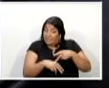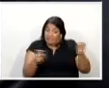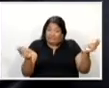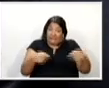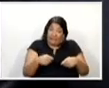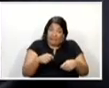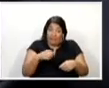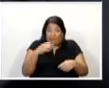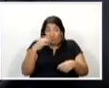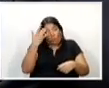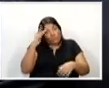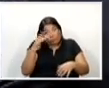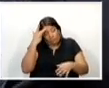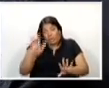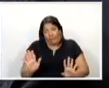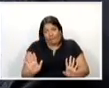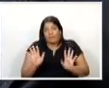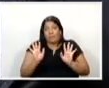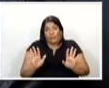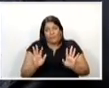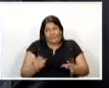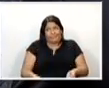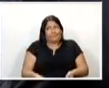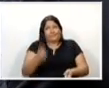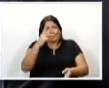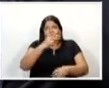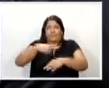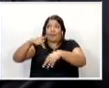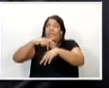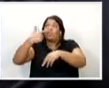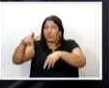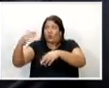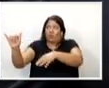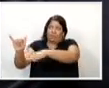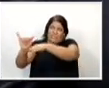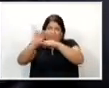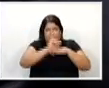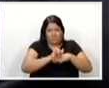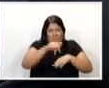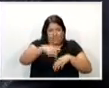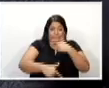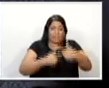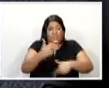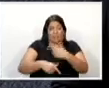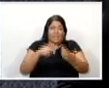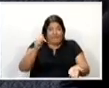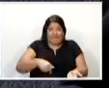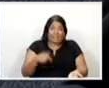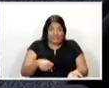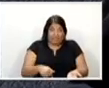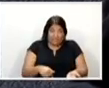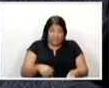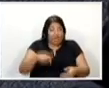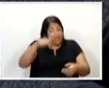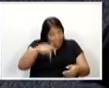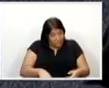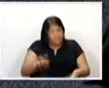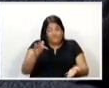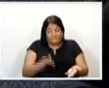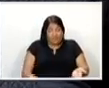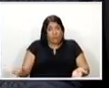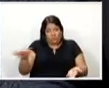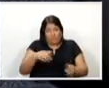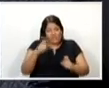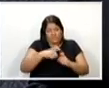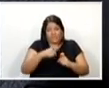é estranho que, de repente, se traga pessoas de outro país para atuar no nosso país, sendo que as faculdades de medicina